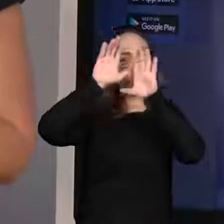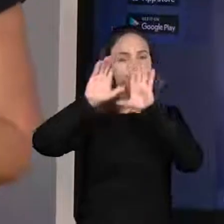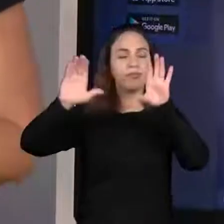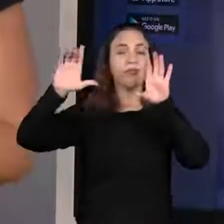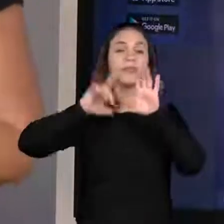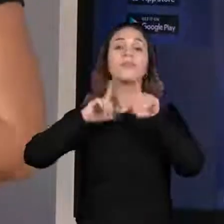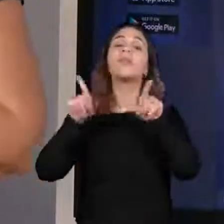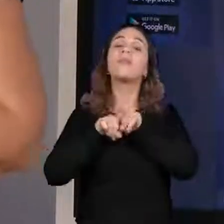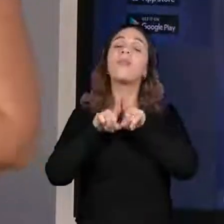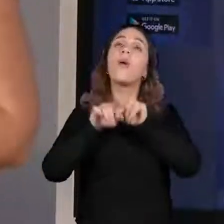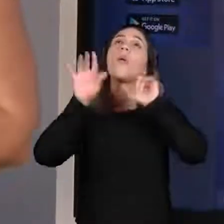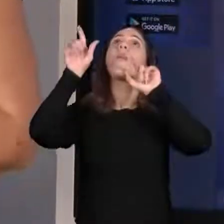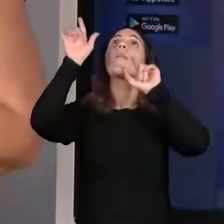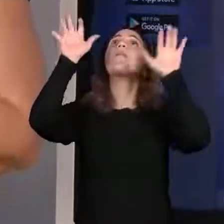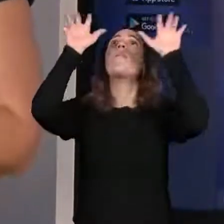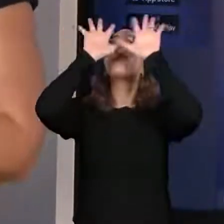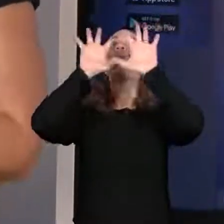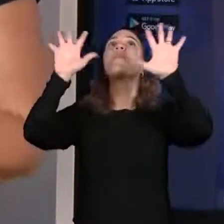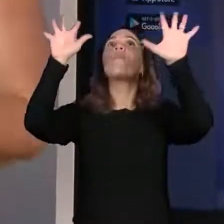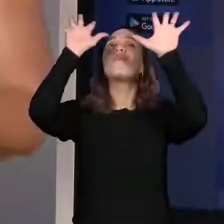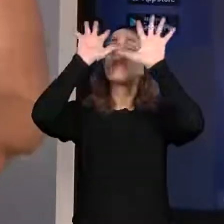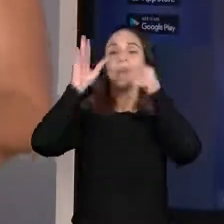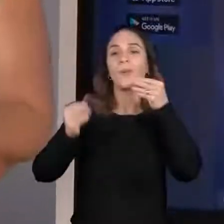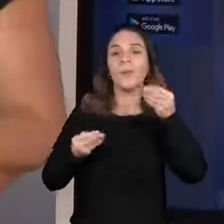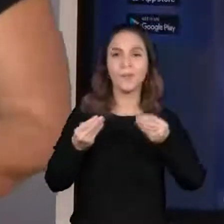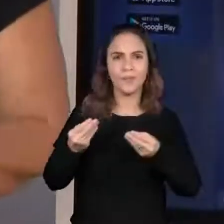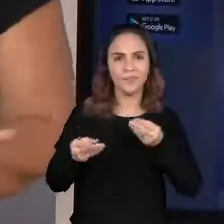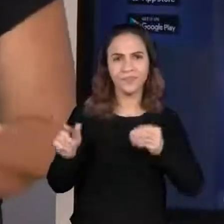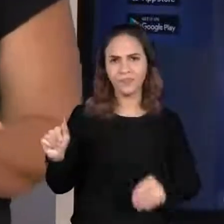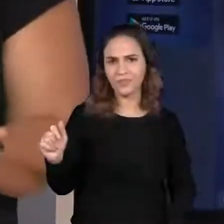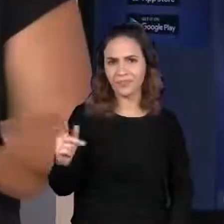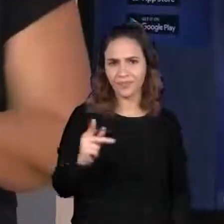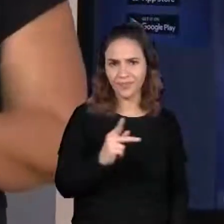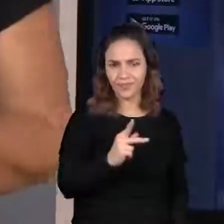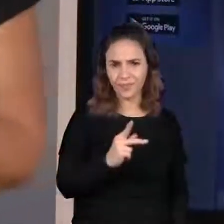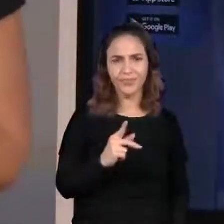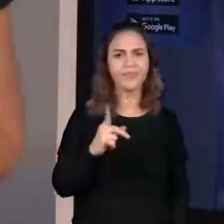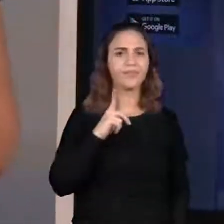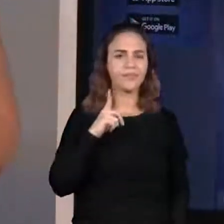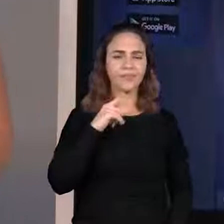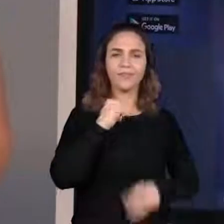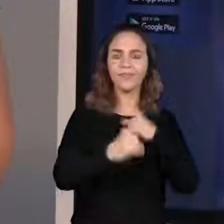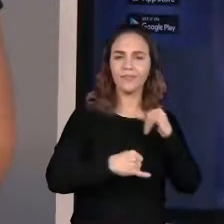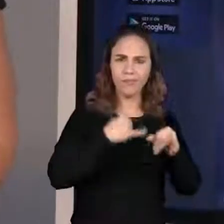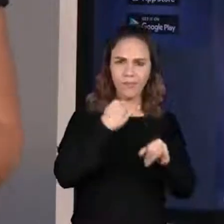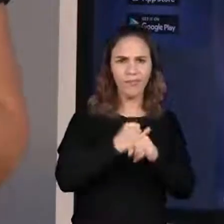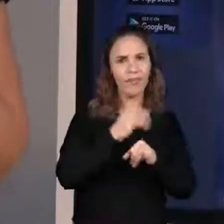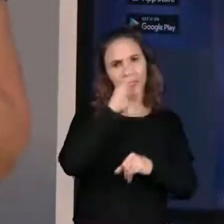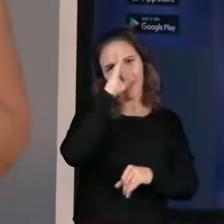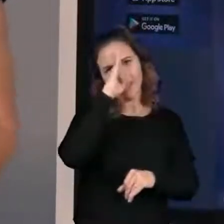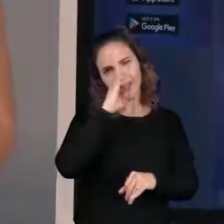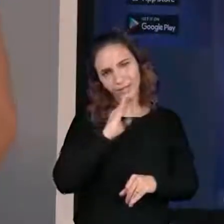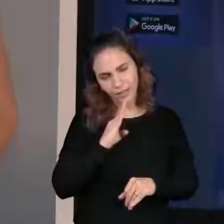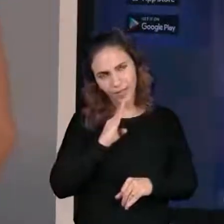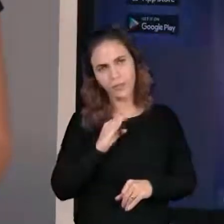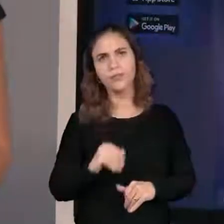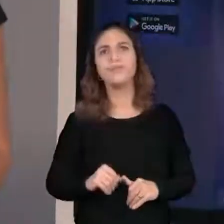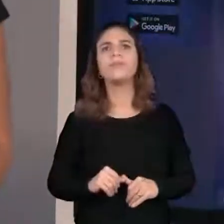o movimento delas, tá bom? Esse aplicativo vocês podem pegar na internet, ele é gratuito, podem usar